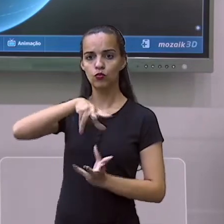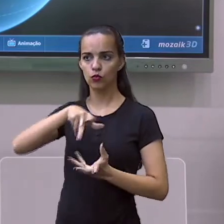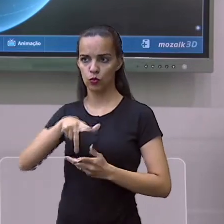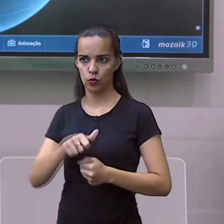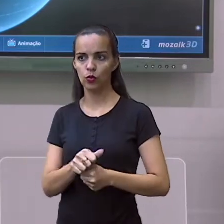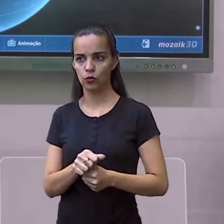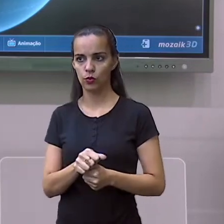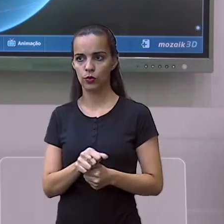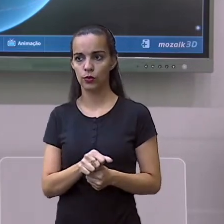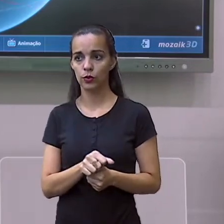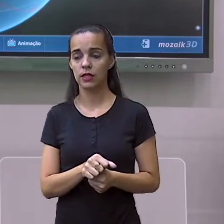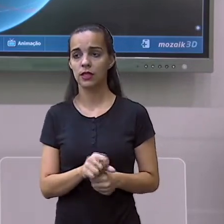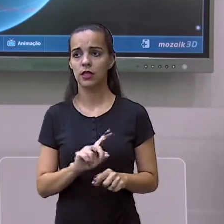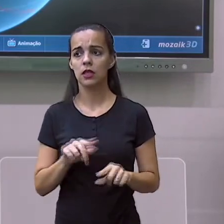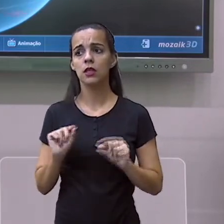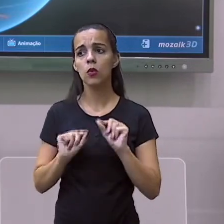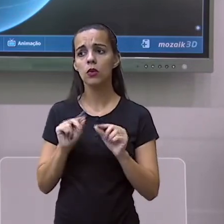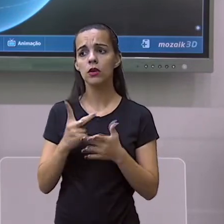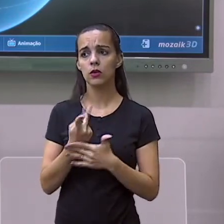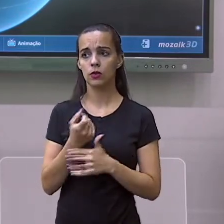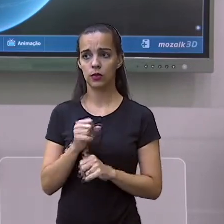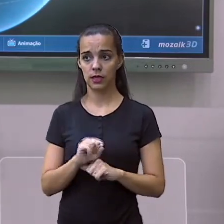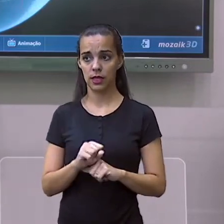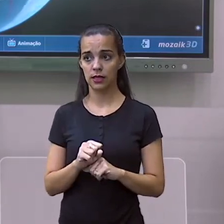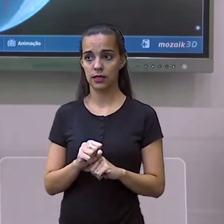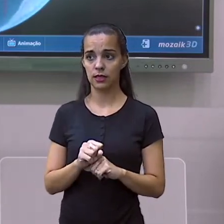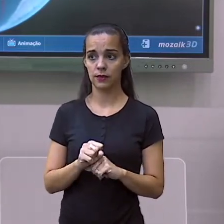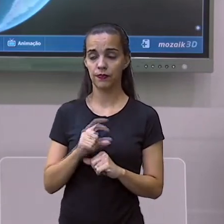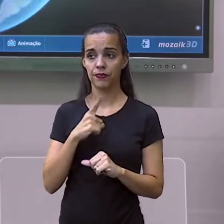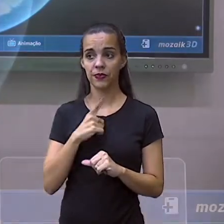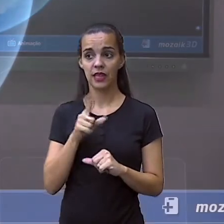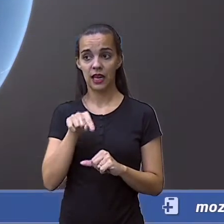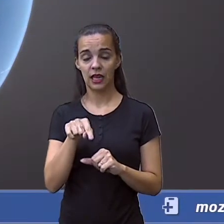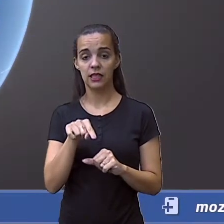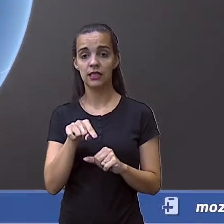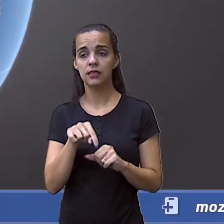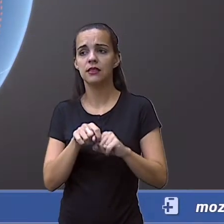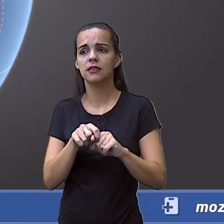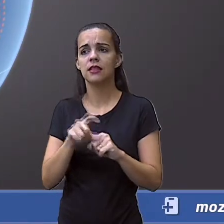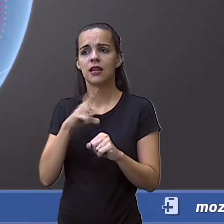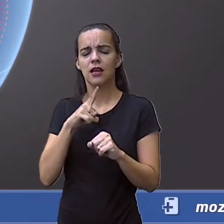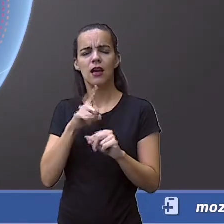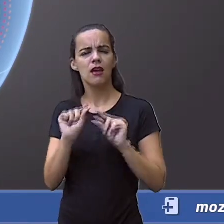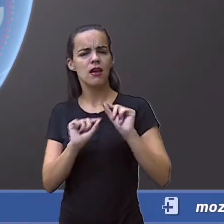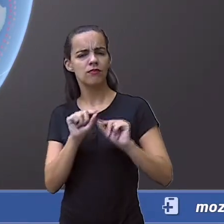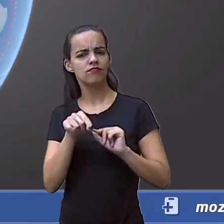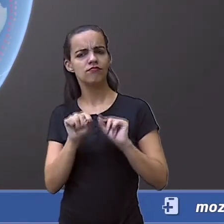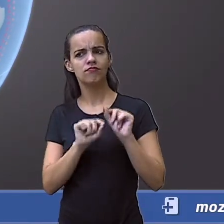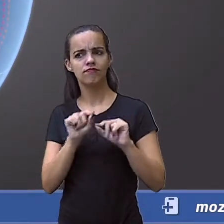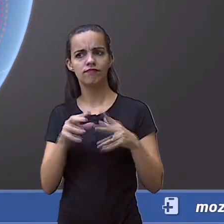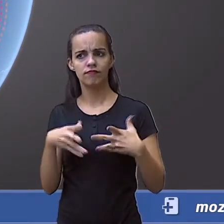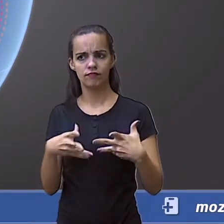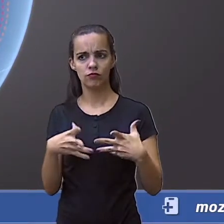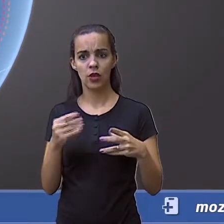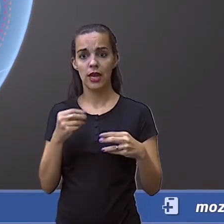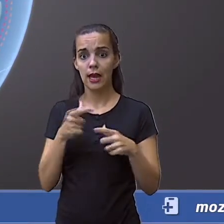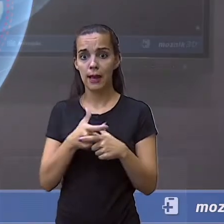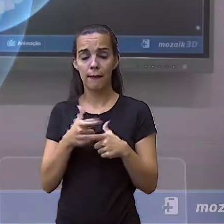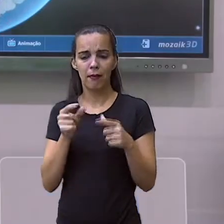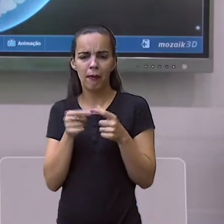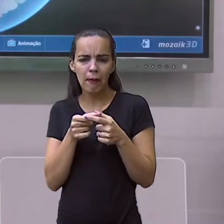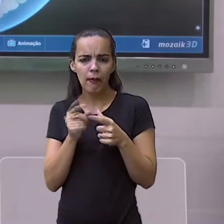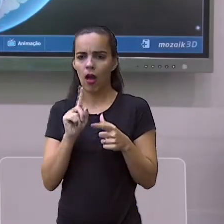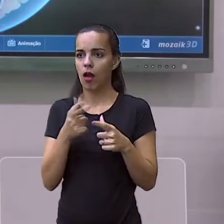Então, a importância da logística do Canal do Panamá é muito grande.